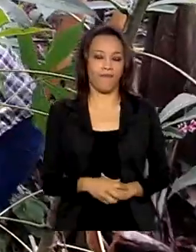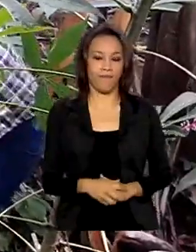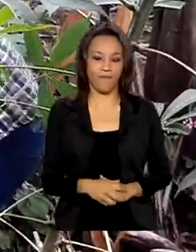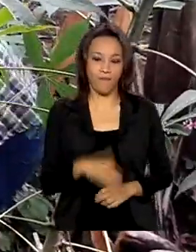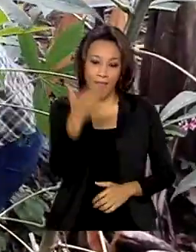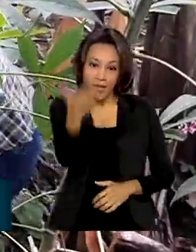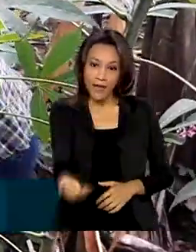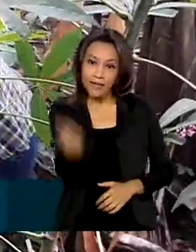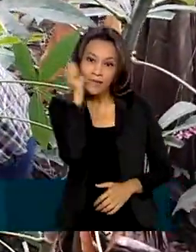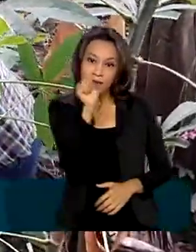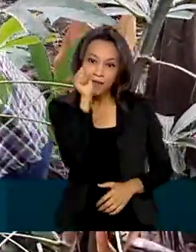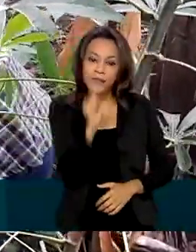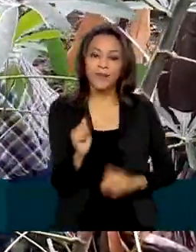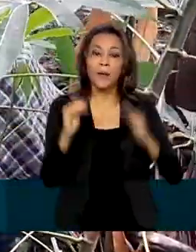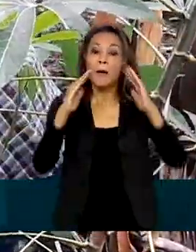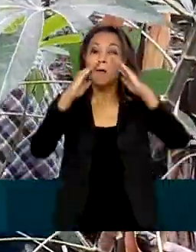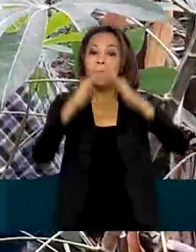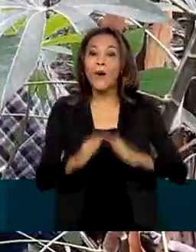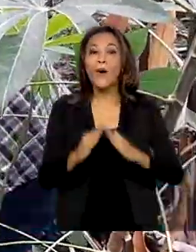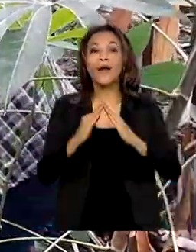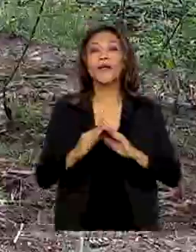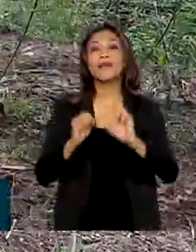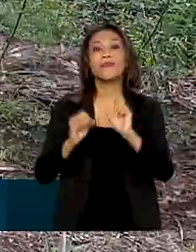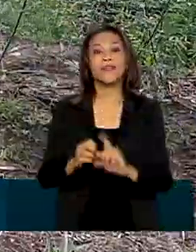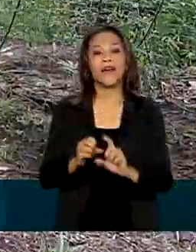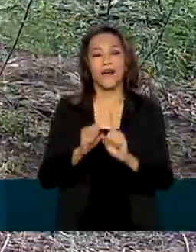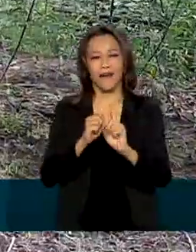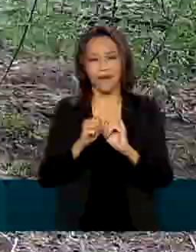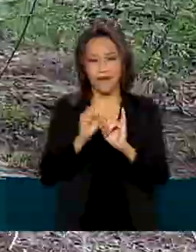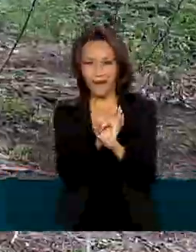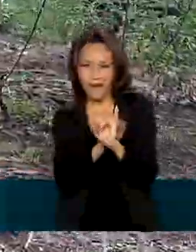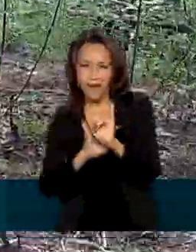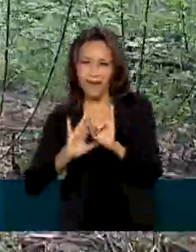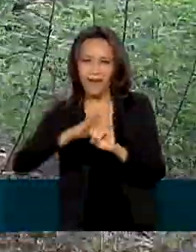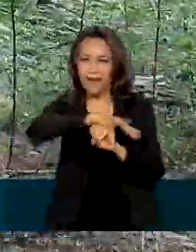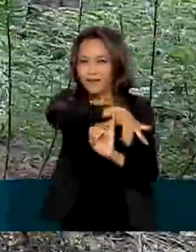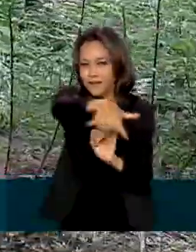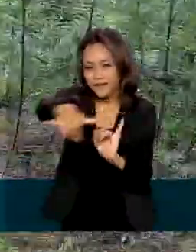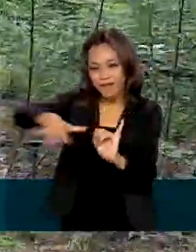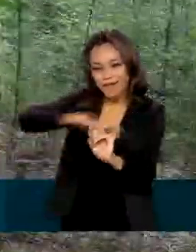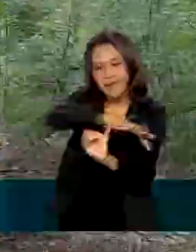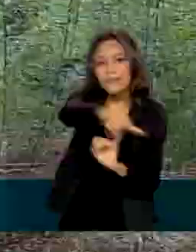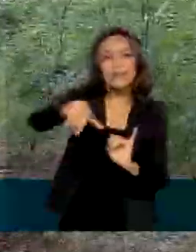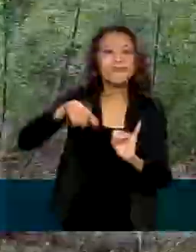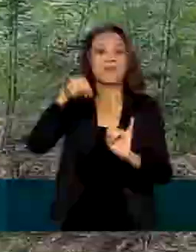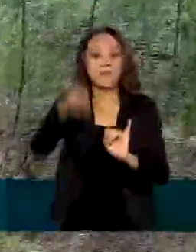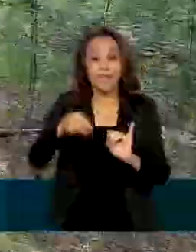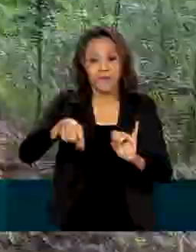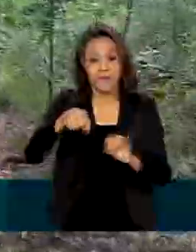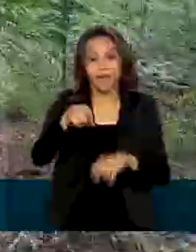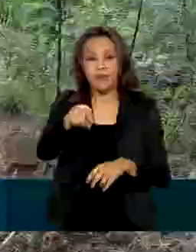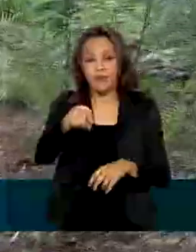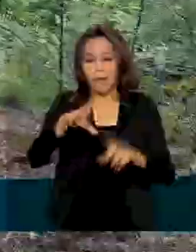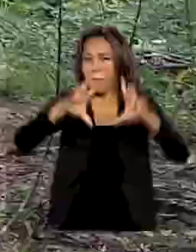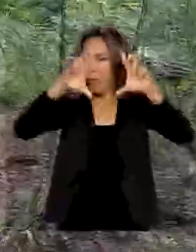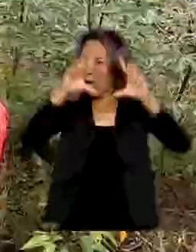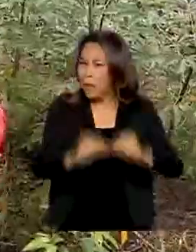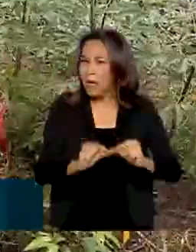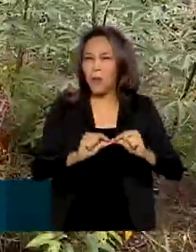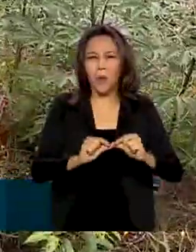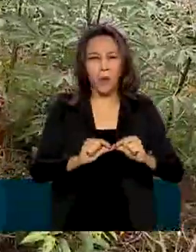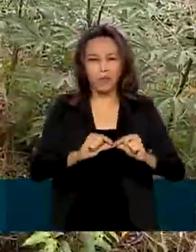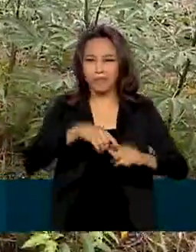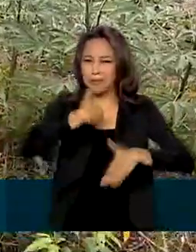Daiane mora na ilha de Marajó, no Pará, região com um dos menores índices de desenvolvimento do país.